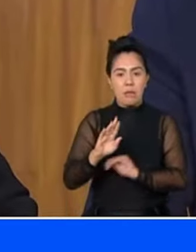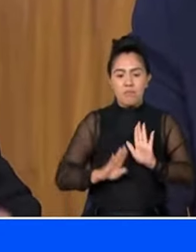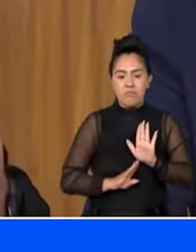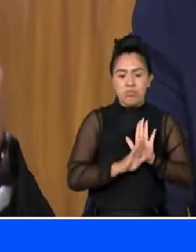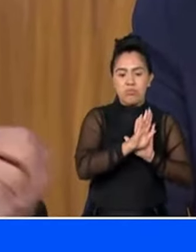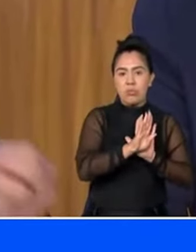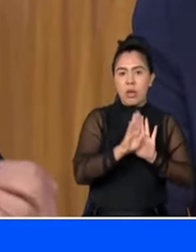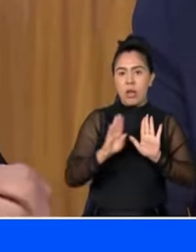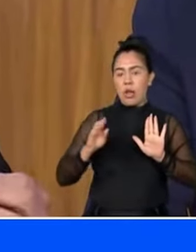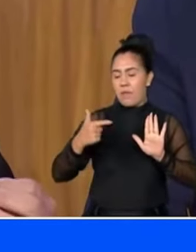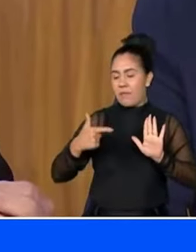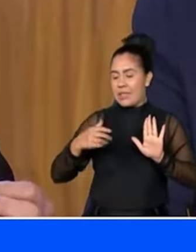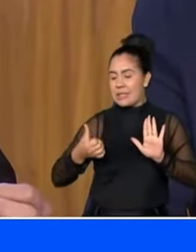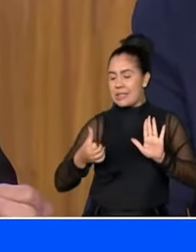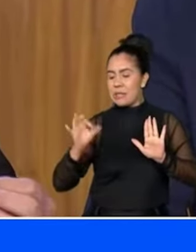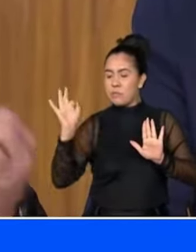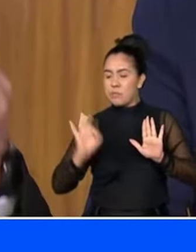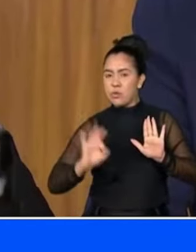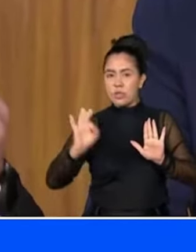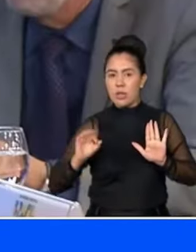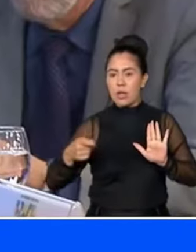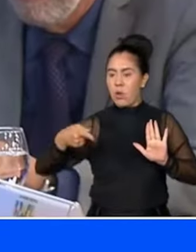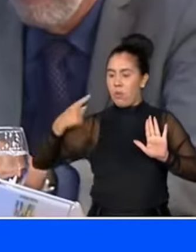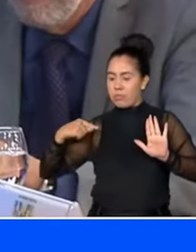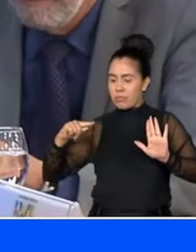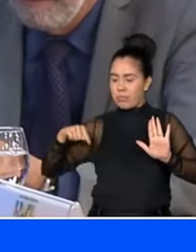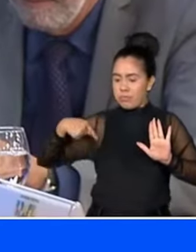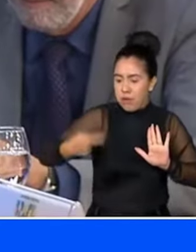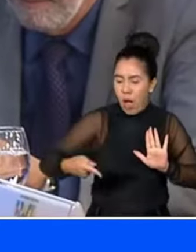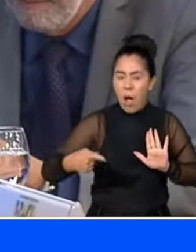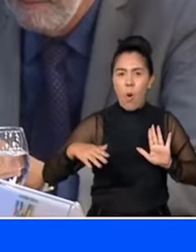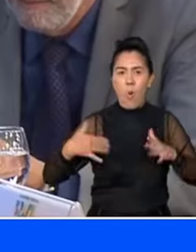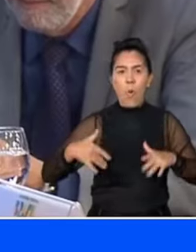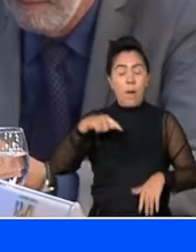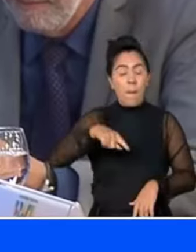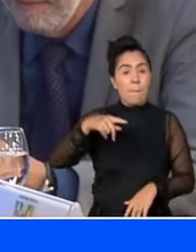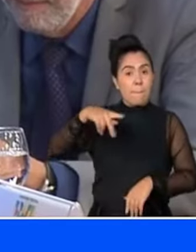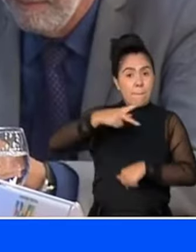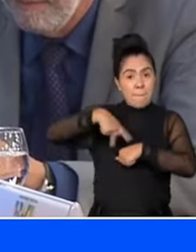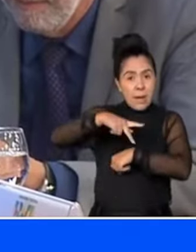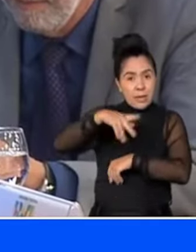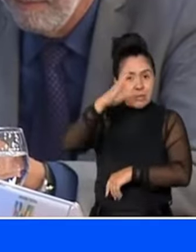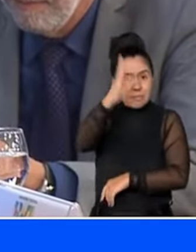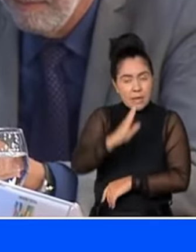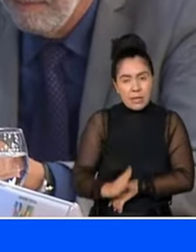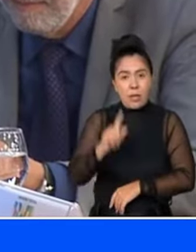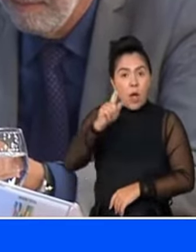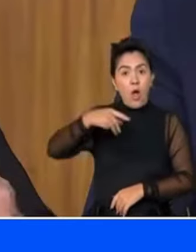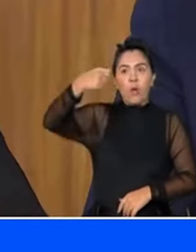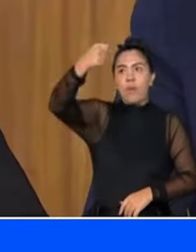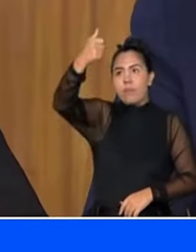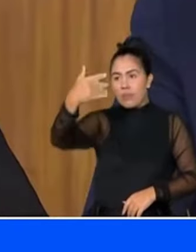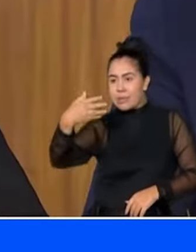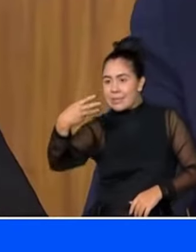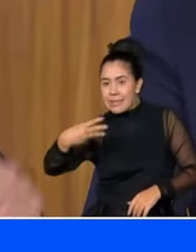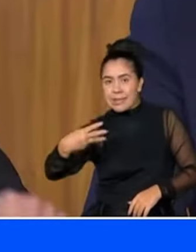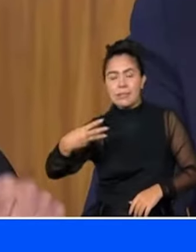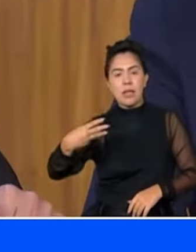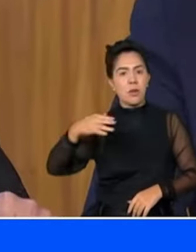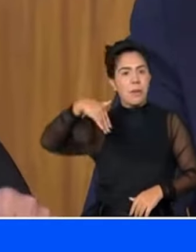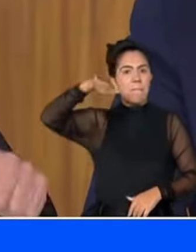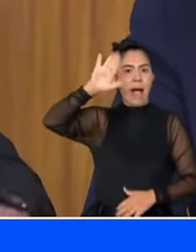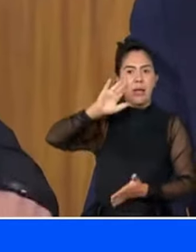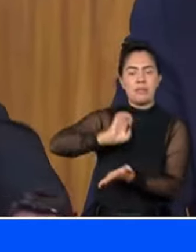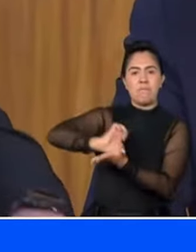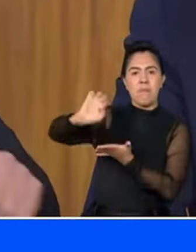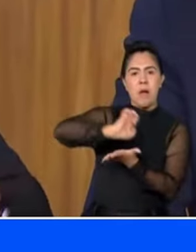Isso nunca tinha acontecido Nós crescemos O Brasil é o terceiro maior produtor de frutas do mundo E era o 23º exportador Agora